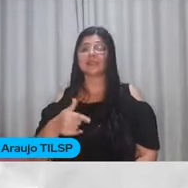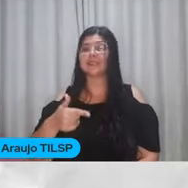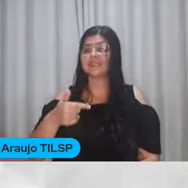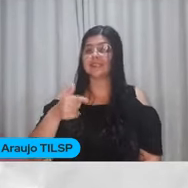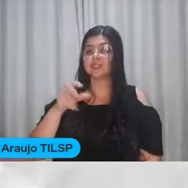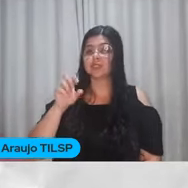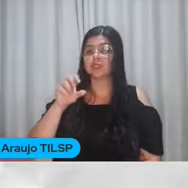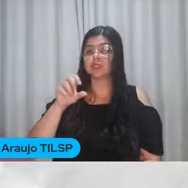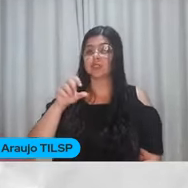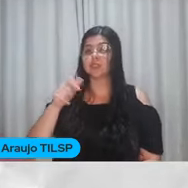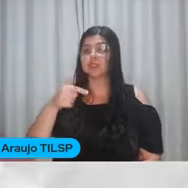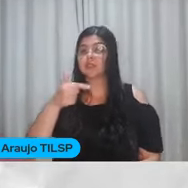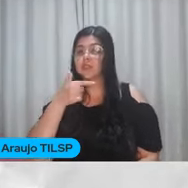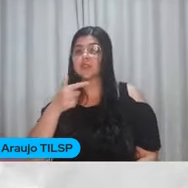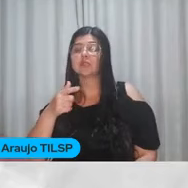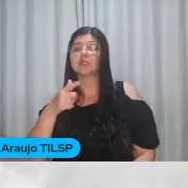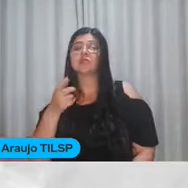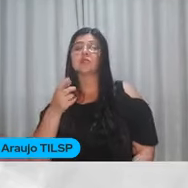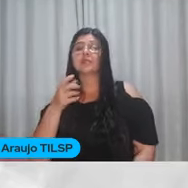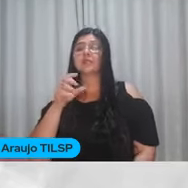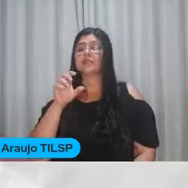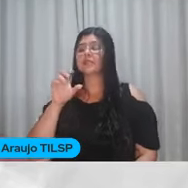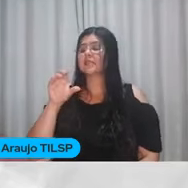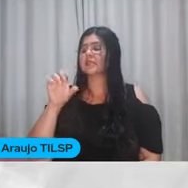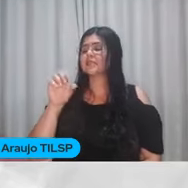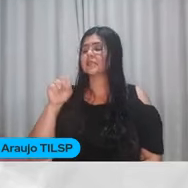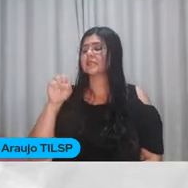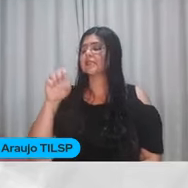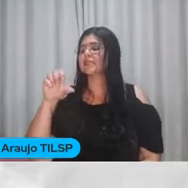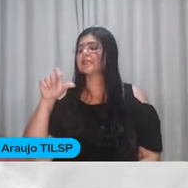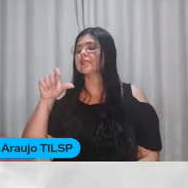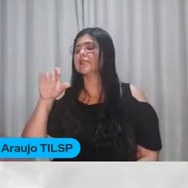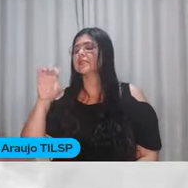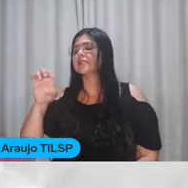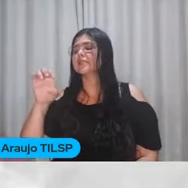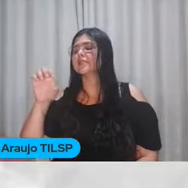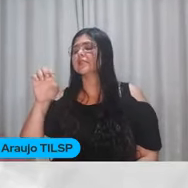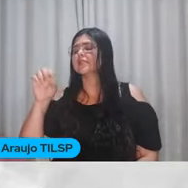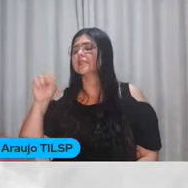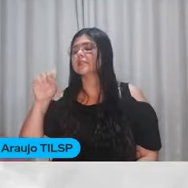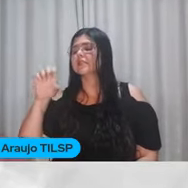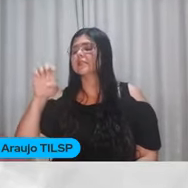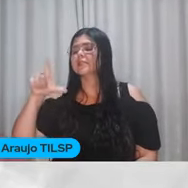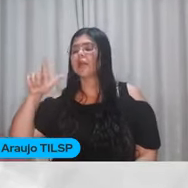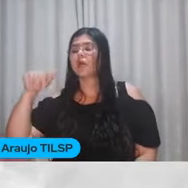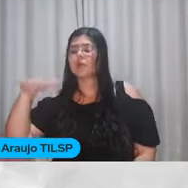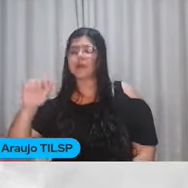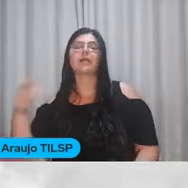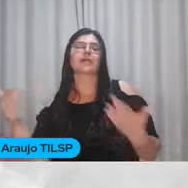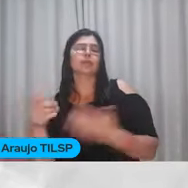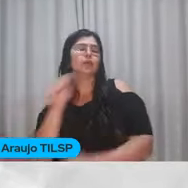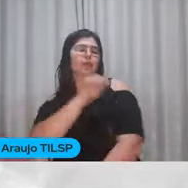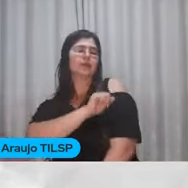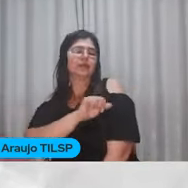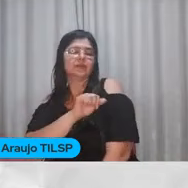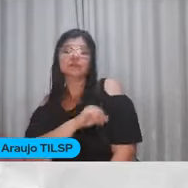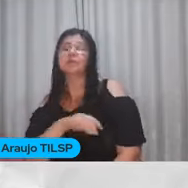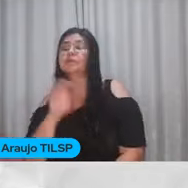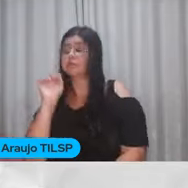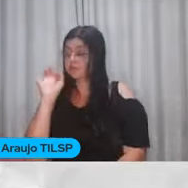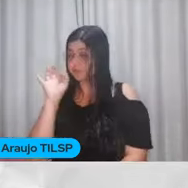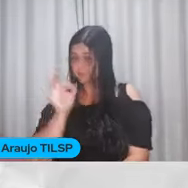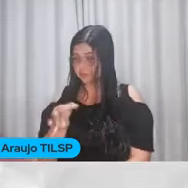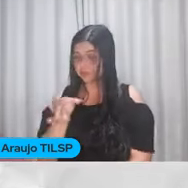Grosso A Rosana Selma Lopes Ferreira Beijo carinhoso Selma, minha querida Aqui do Rio de Janeiro E é isso